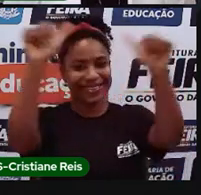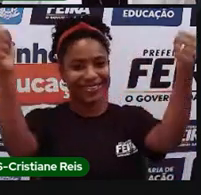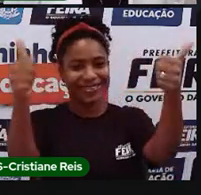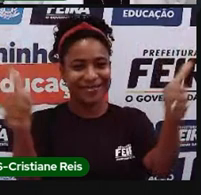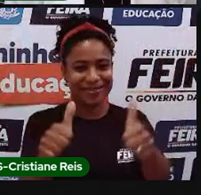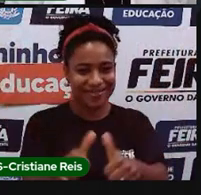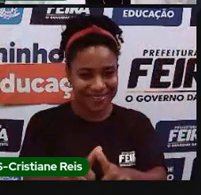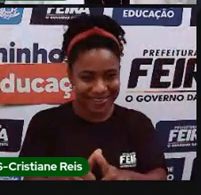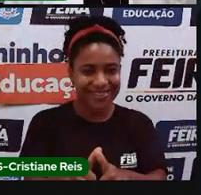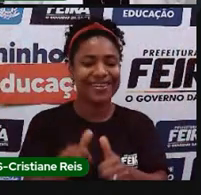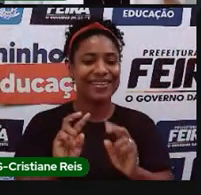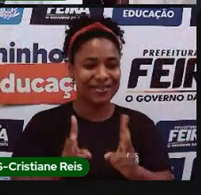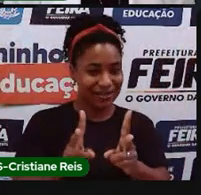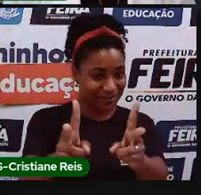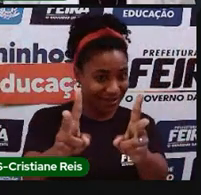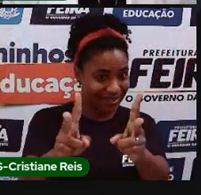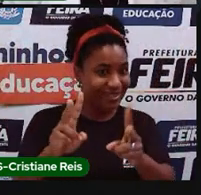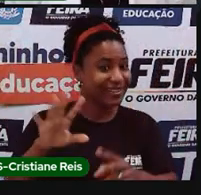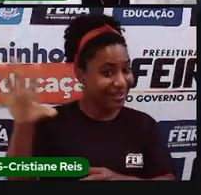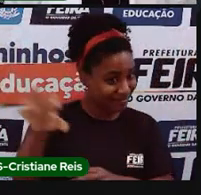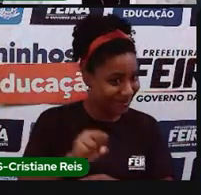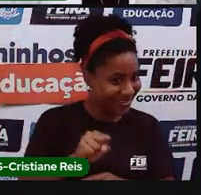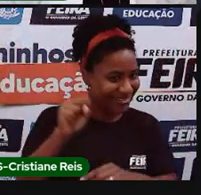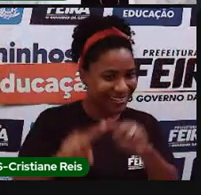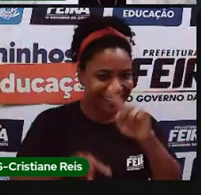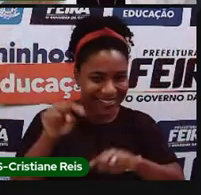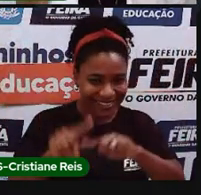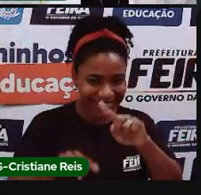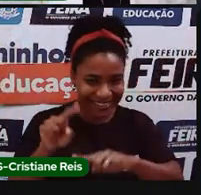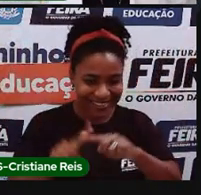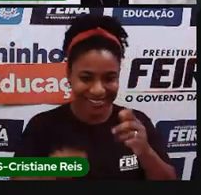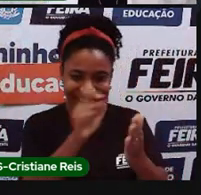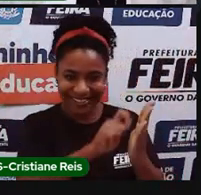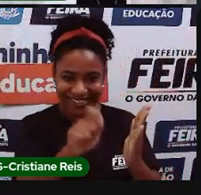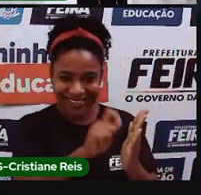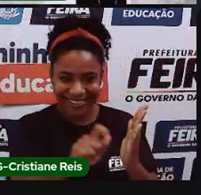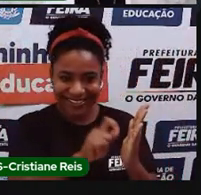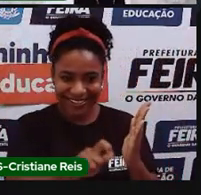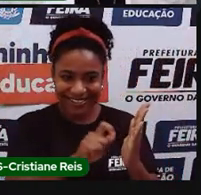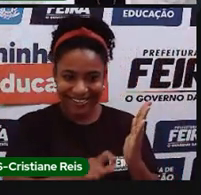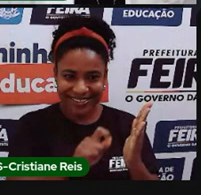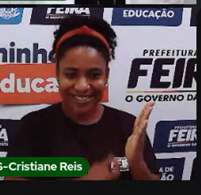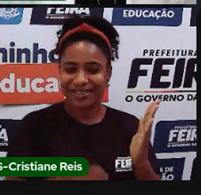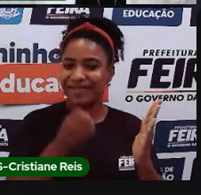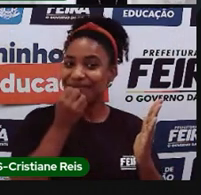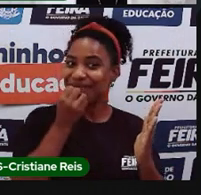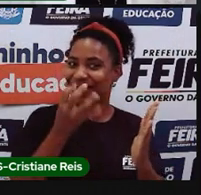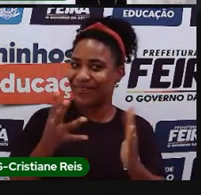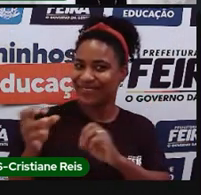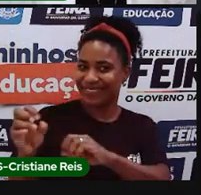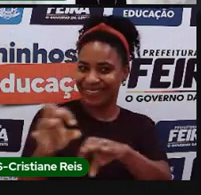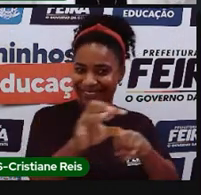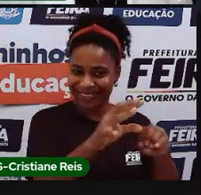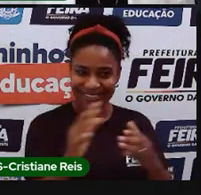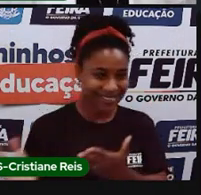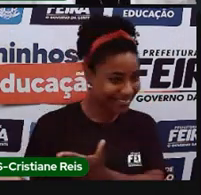Já pegaram todos os materiais? Corre lá, vai pegar, né, pra que a gente tenha uma excelente aula. Vamos lá?